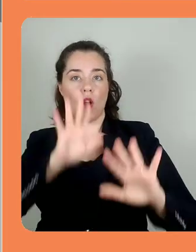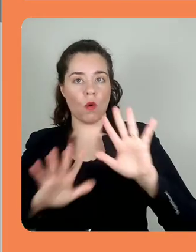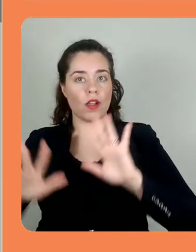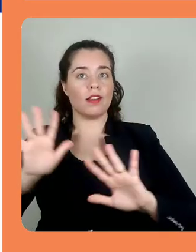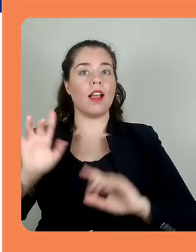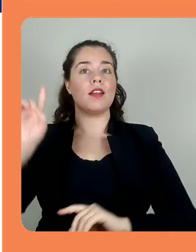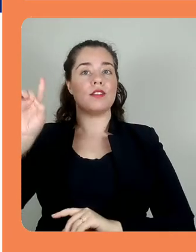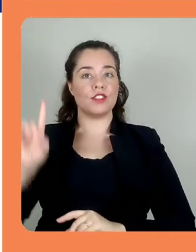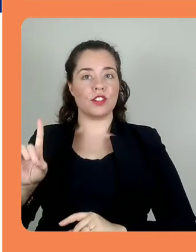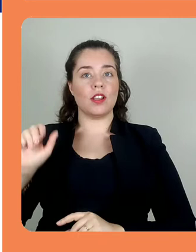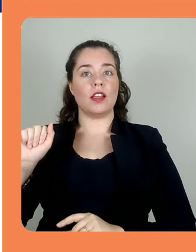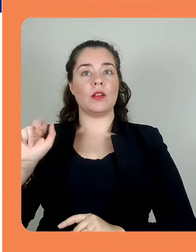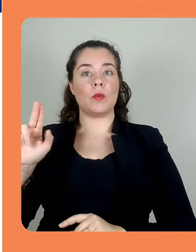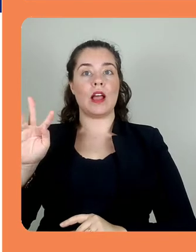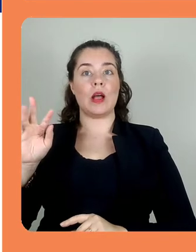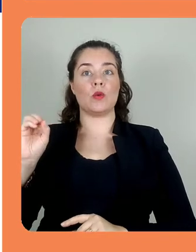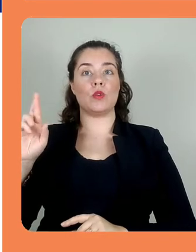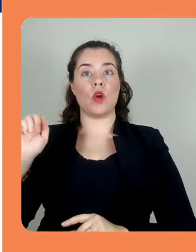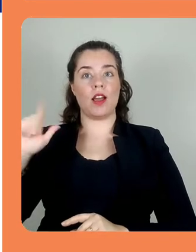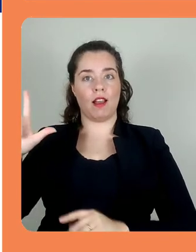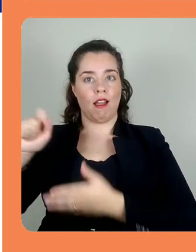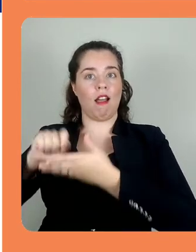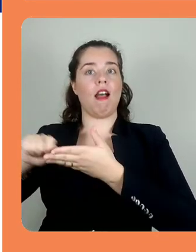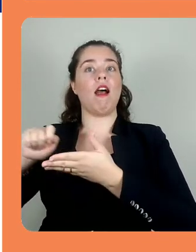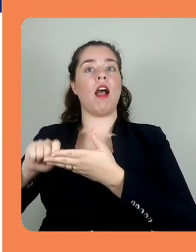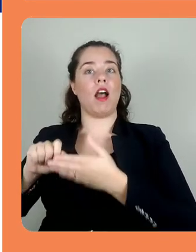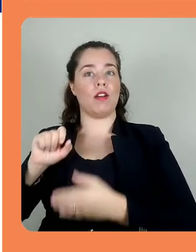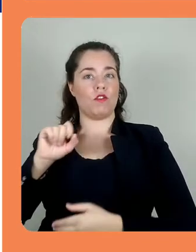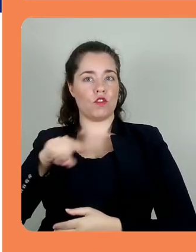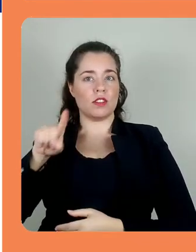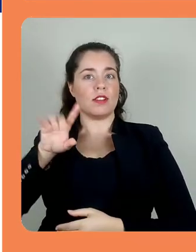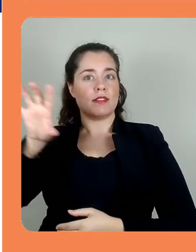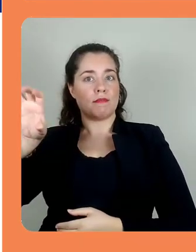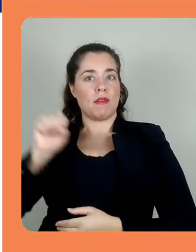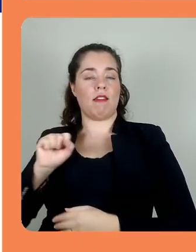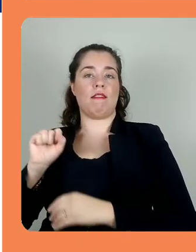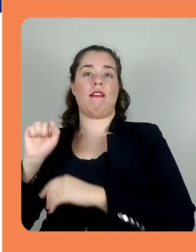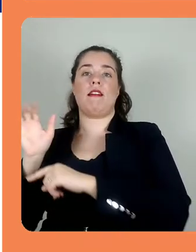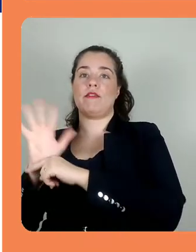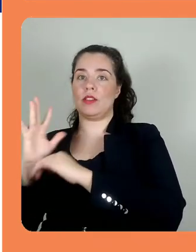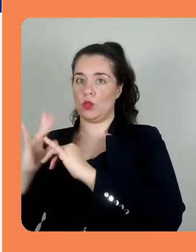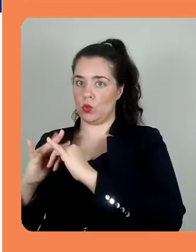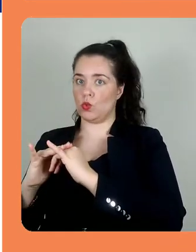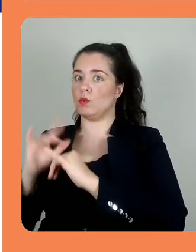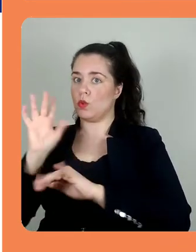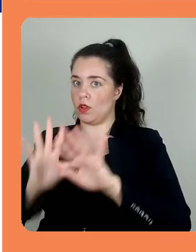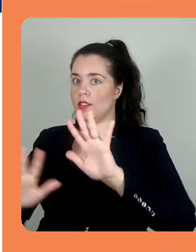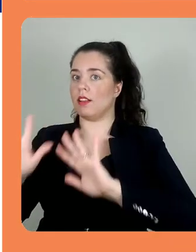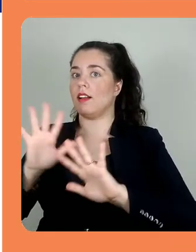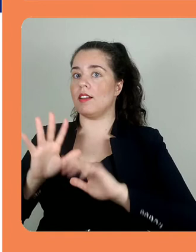Tenho muito cuidado com os direitos autorais quando vocês forem usar vídeos lá do YouTube.